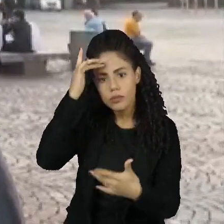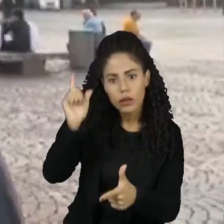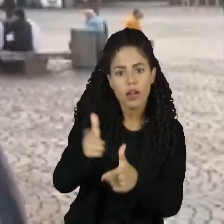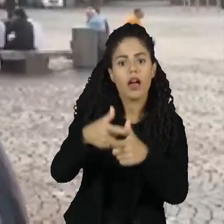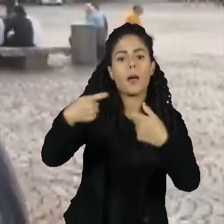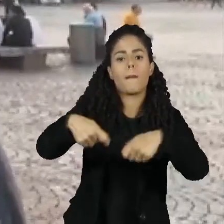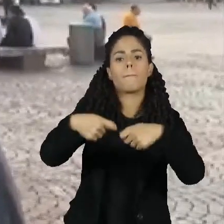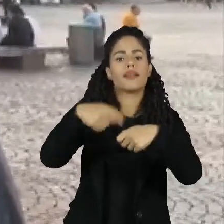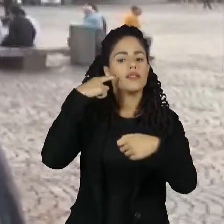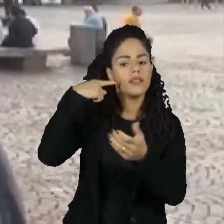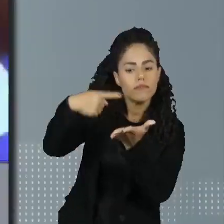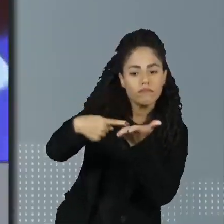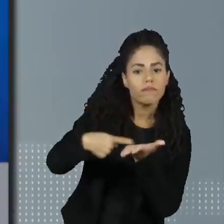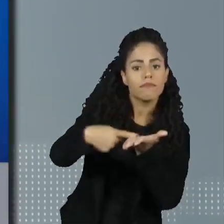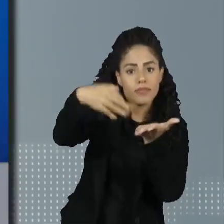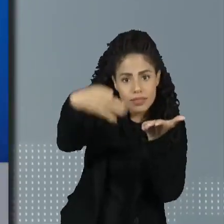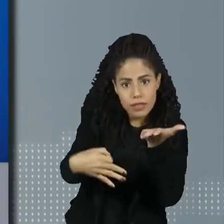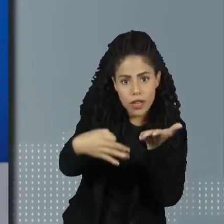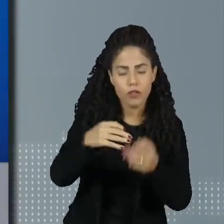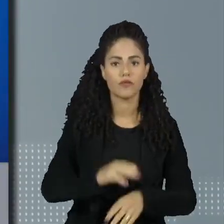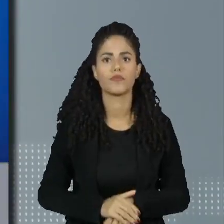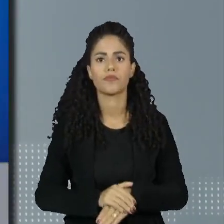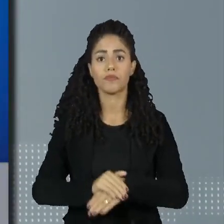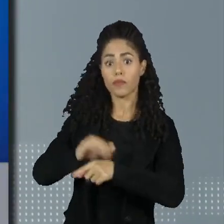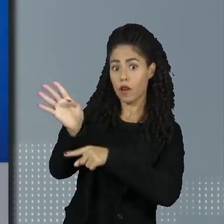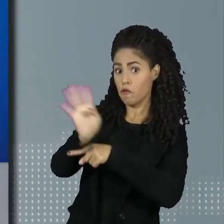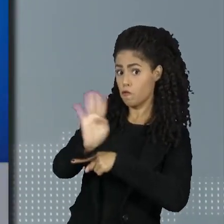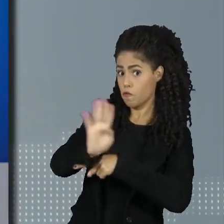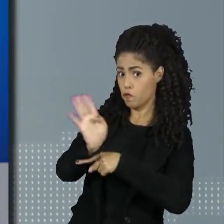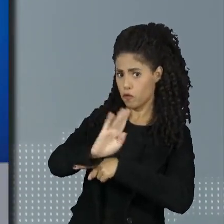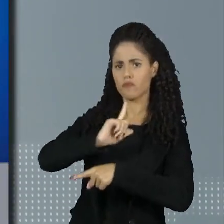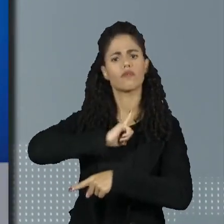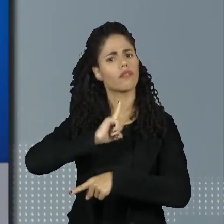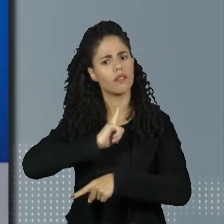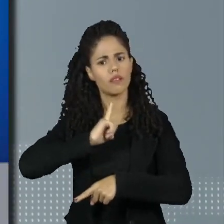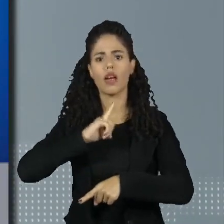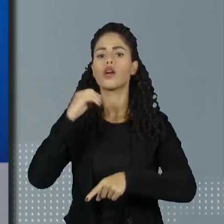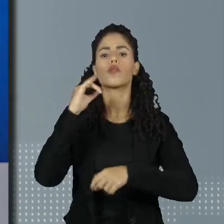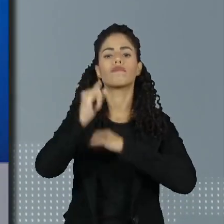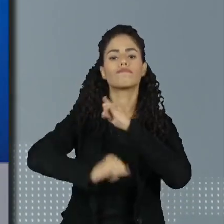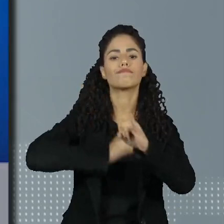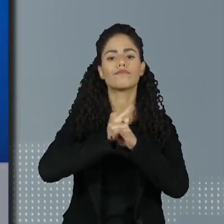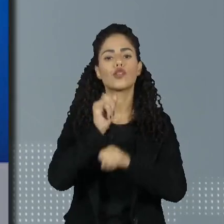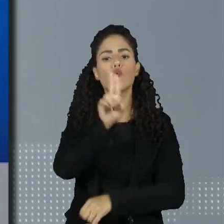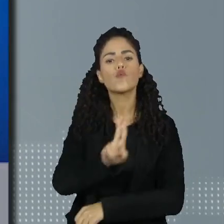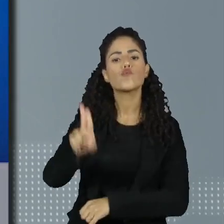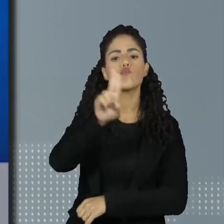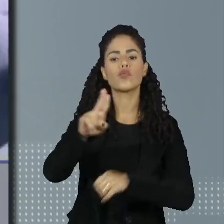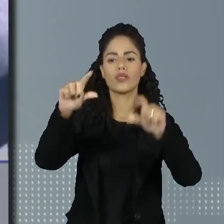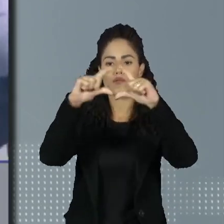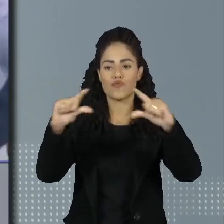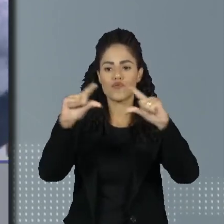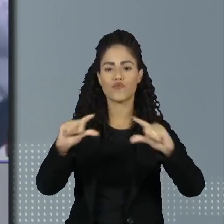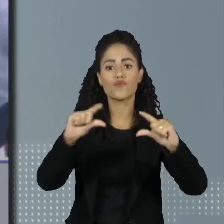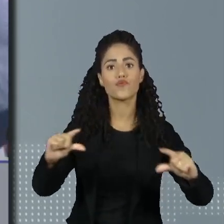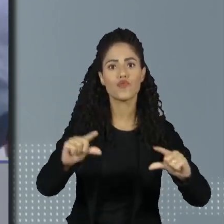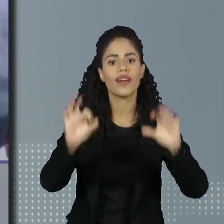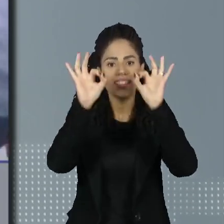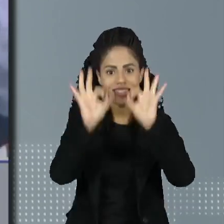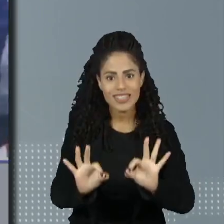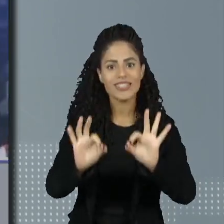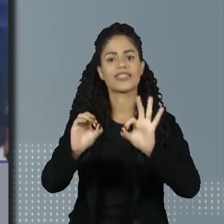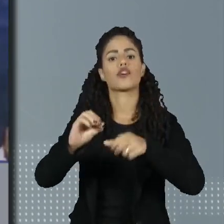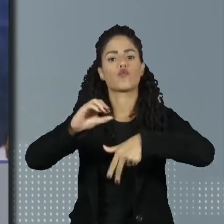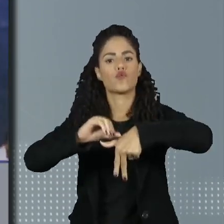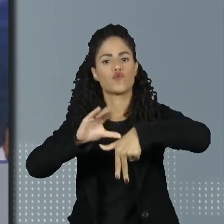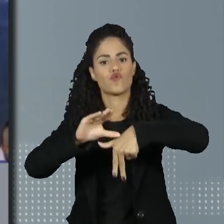precisam negociar dívidas. Um dos vídeos que circulam na internet usa até mesmo trechos de uma matéria do Jornal da